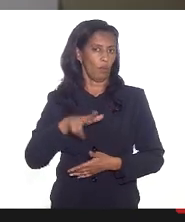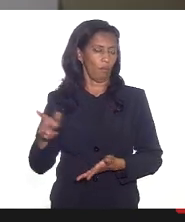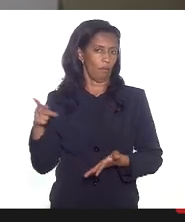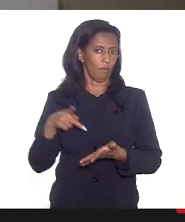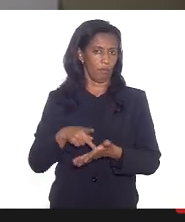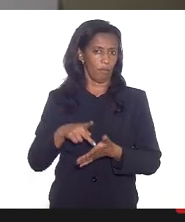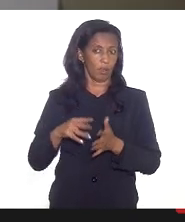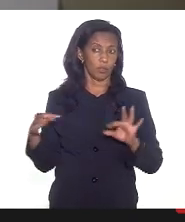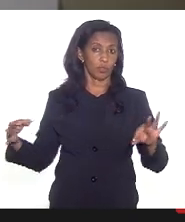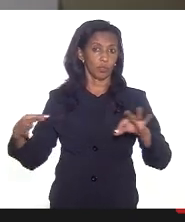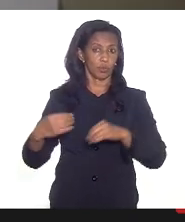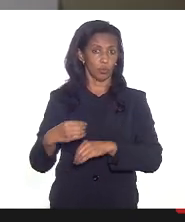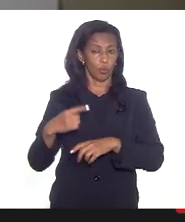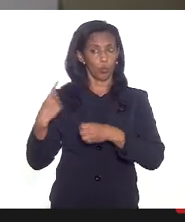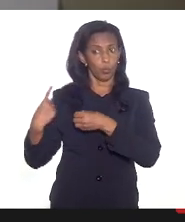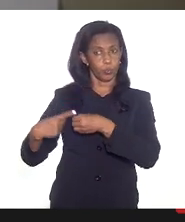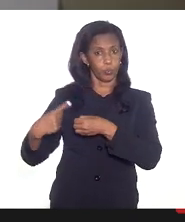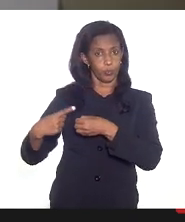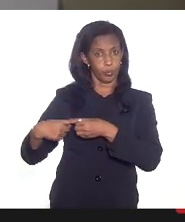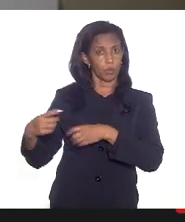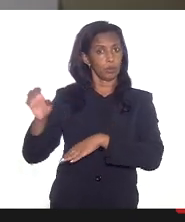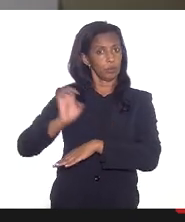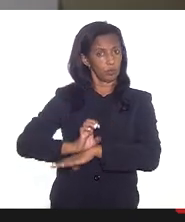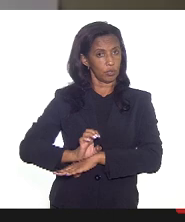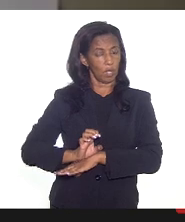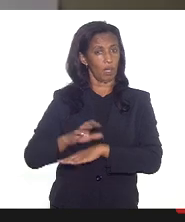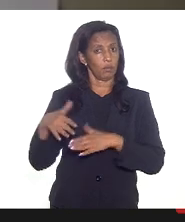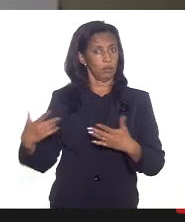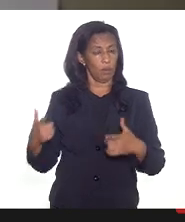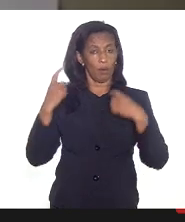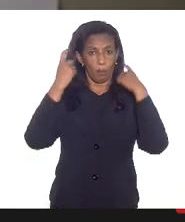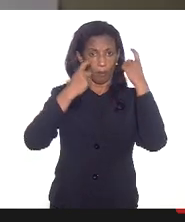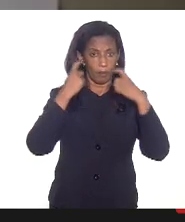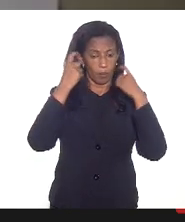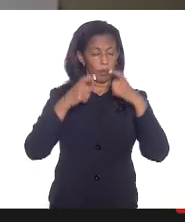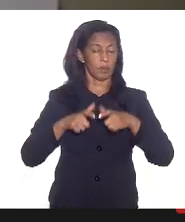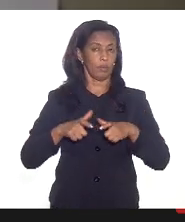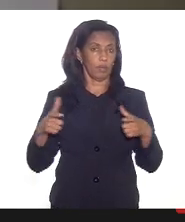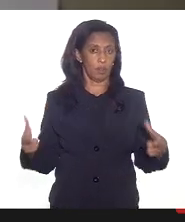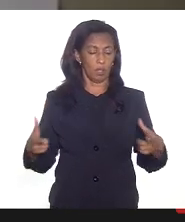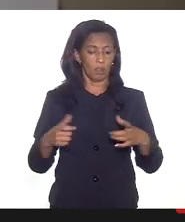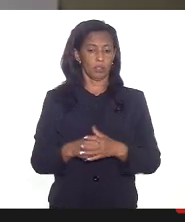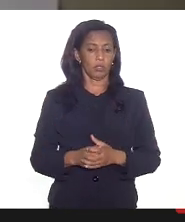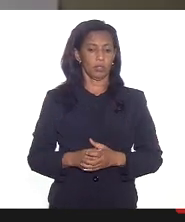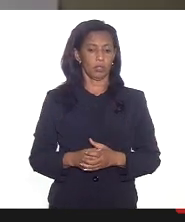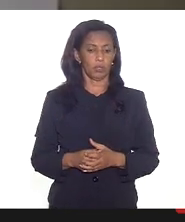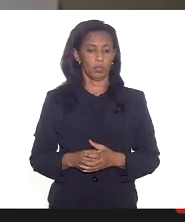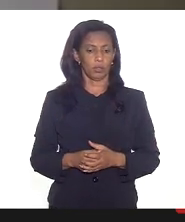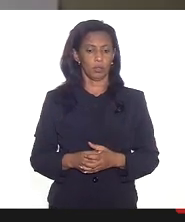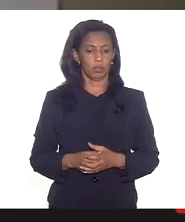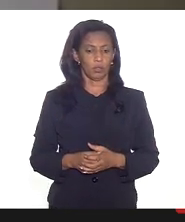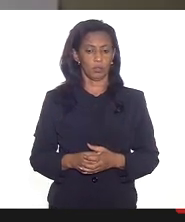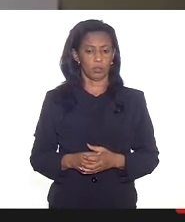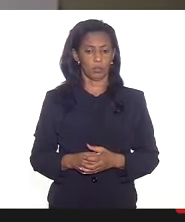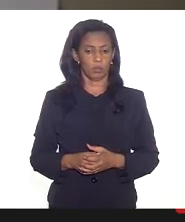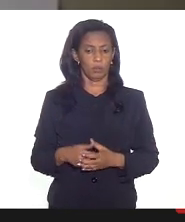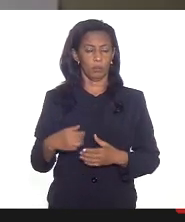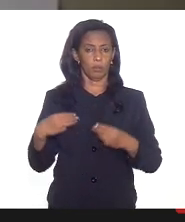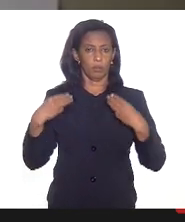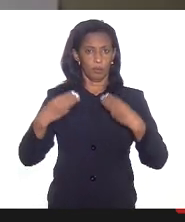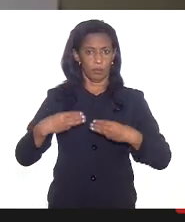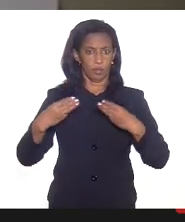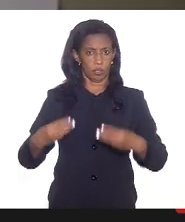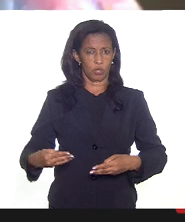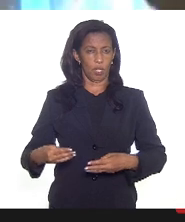de todos os municípios do estado então isso ainda é uma preocupação grande para o Ministério